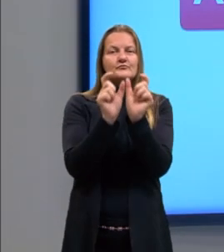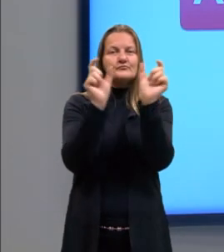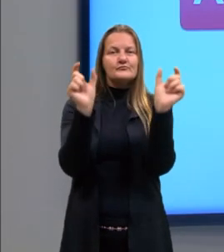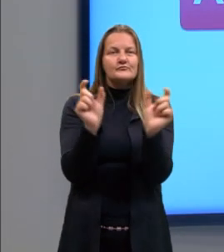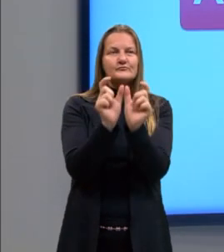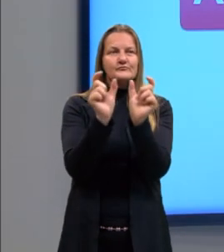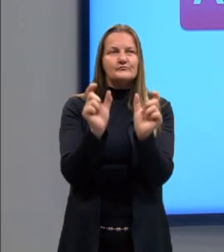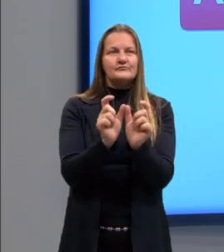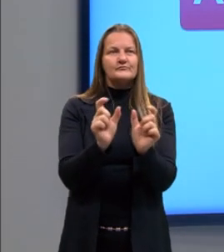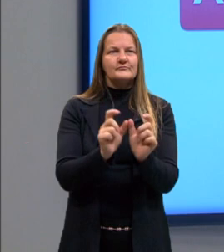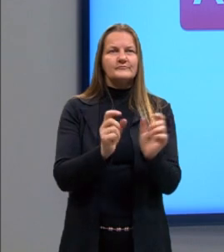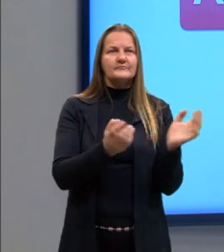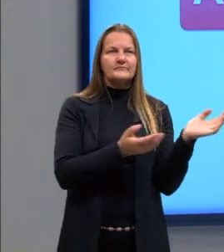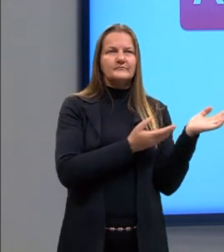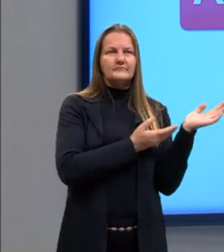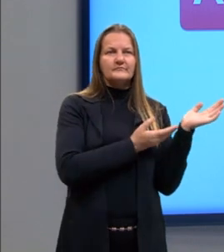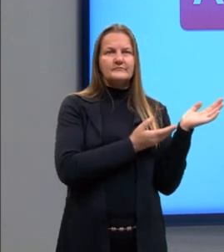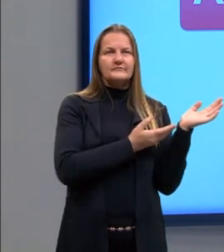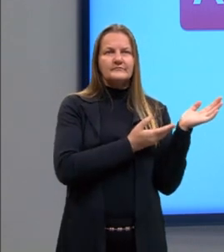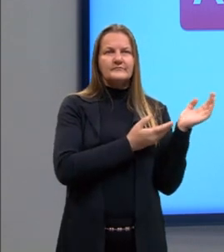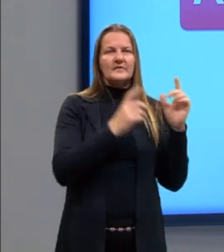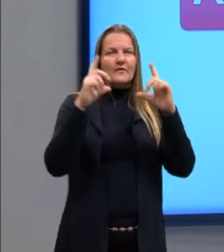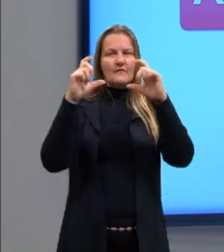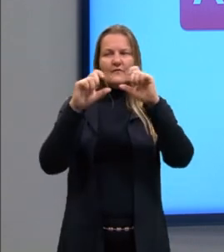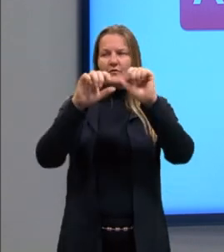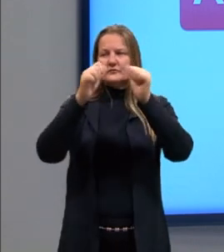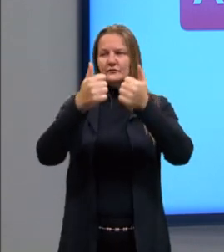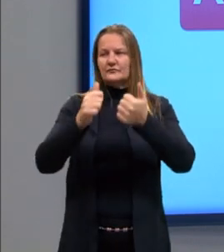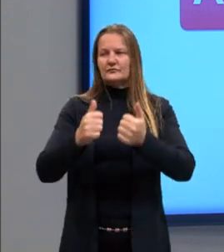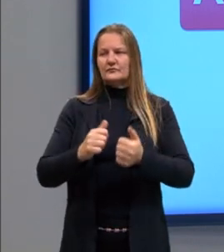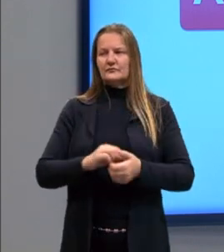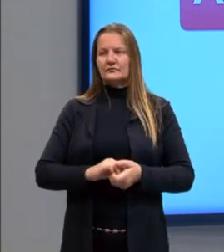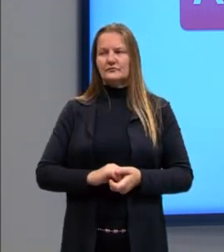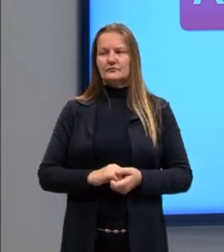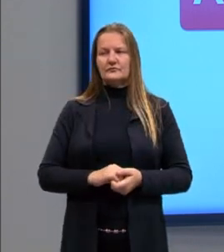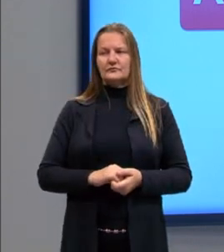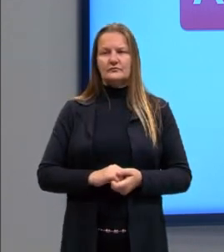Aqui nessa imagem é um exemplo de molécula de proteína.